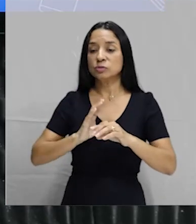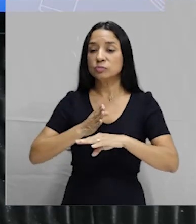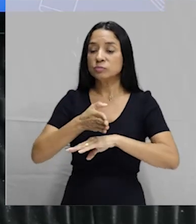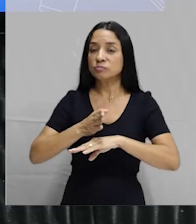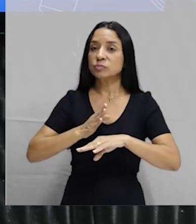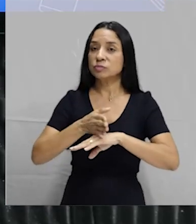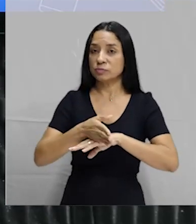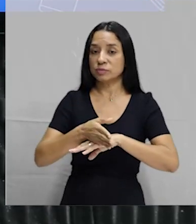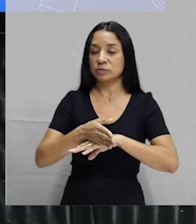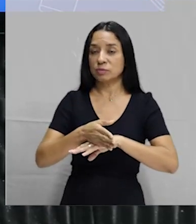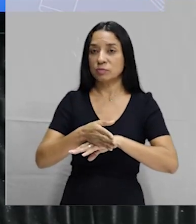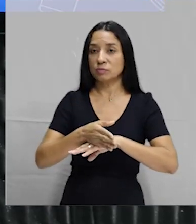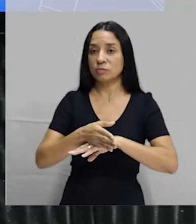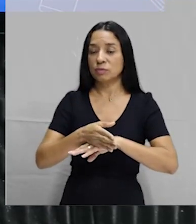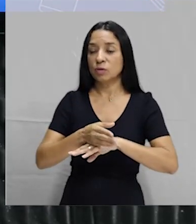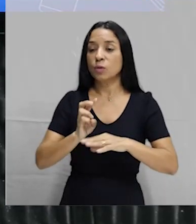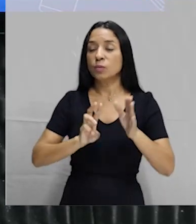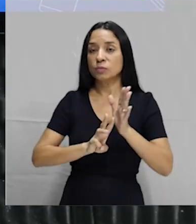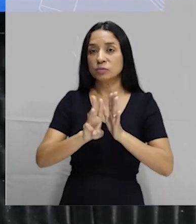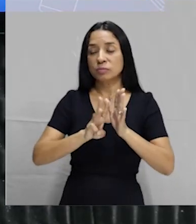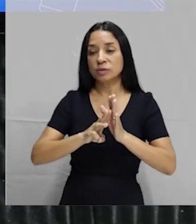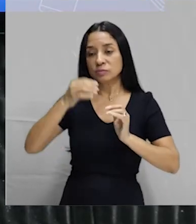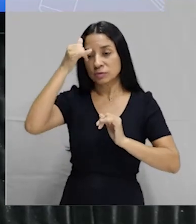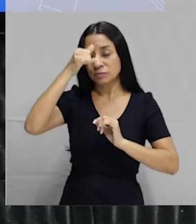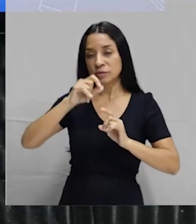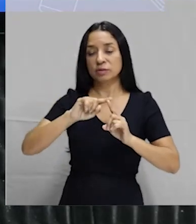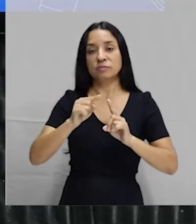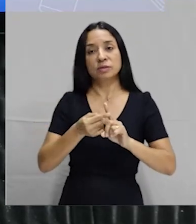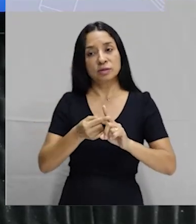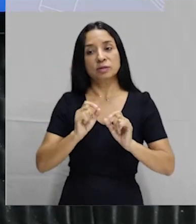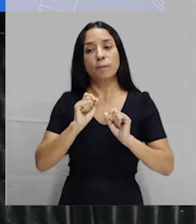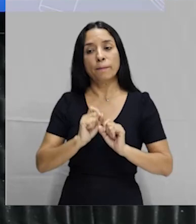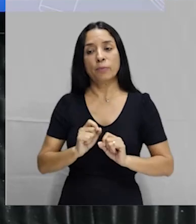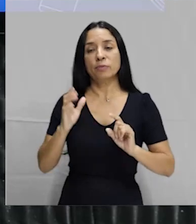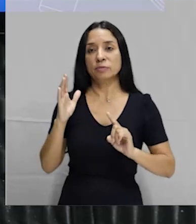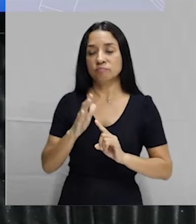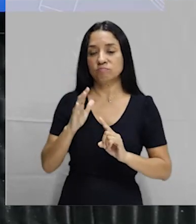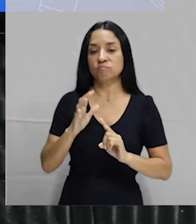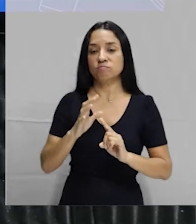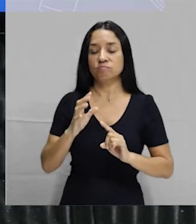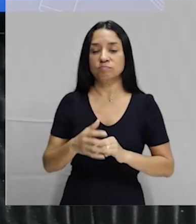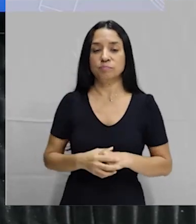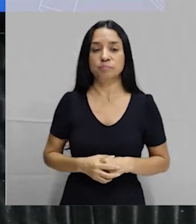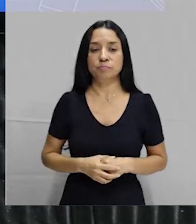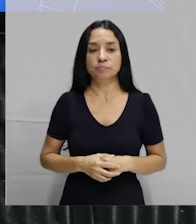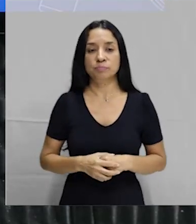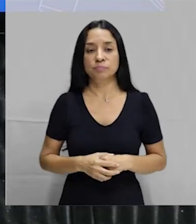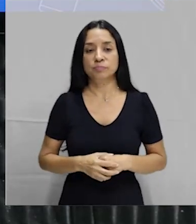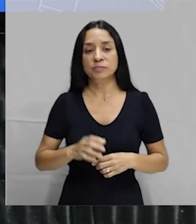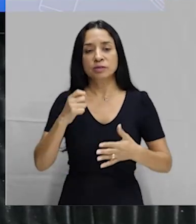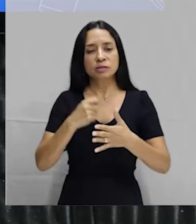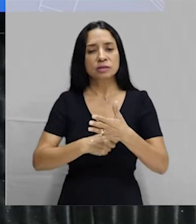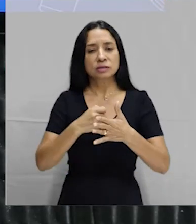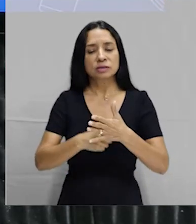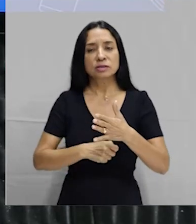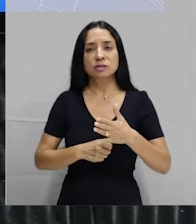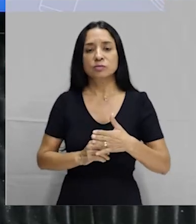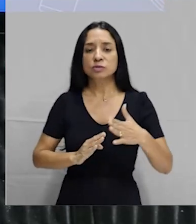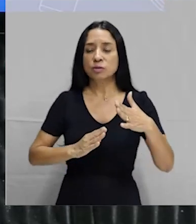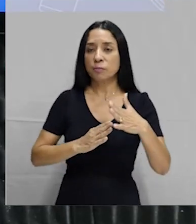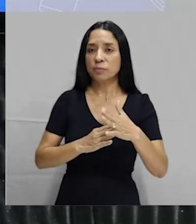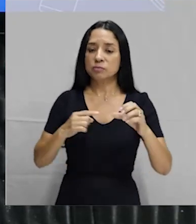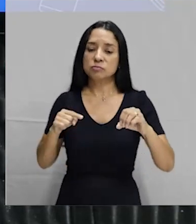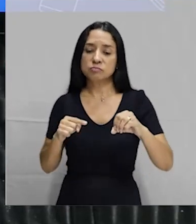contraceptivos podem atuar. Então, essas intervenções, elas podem ser, por exemplo, a tentativa de impedir a